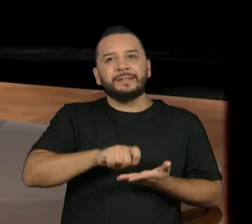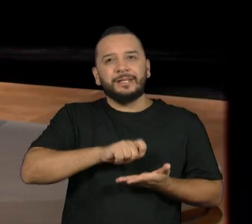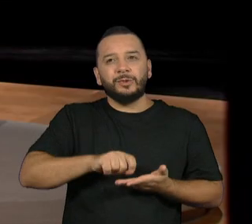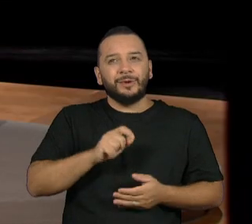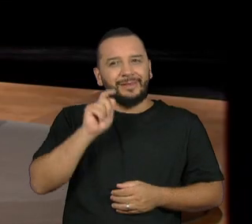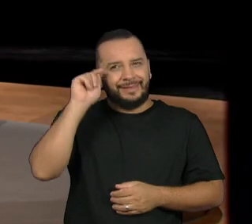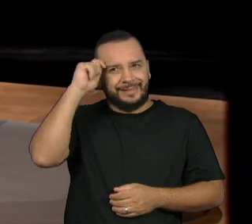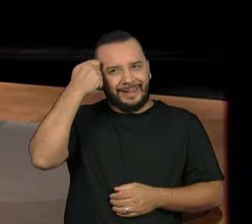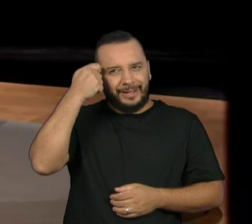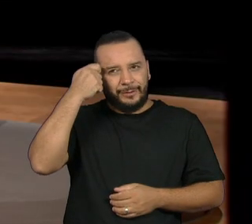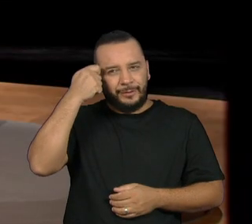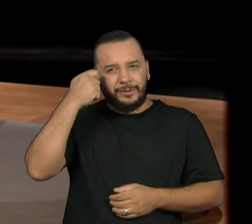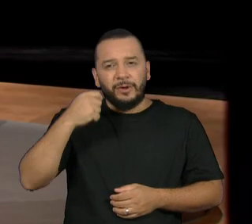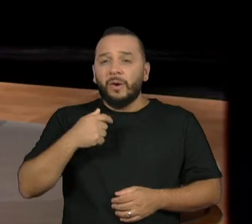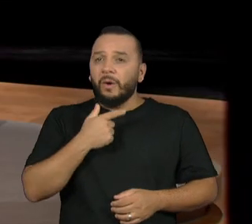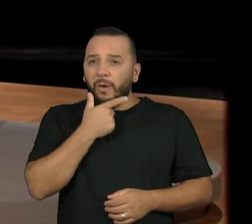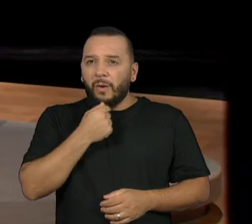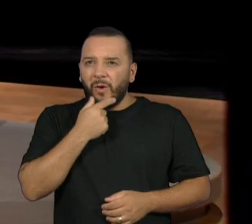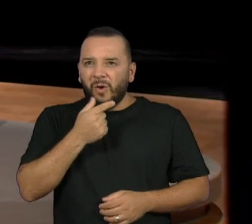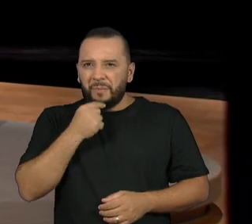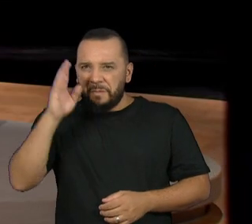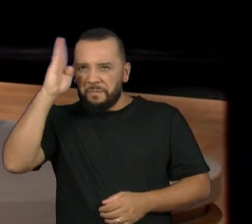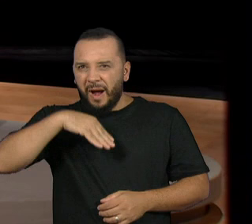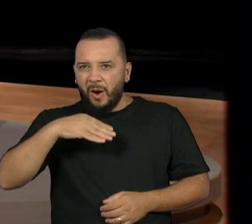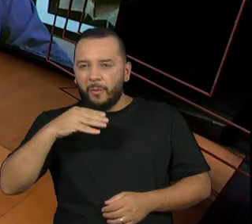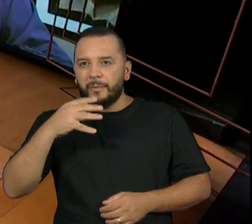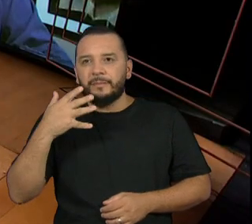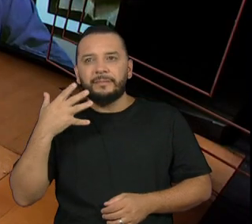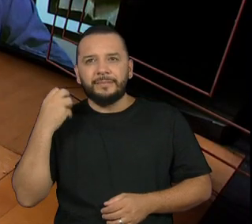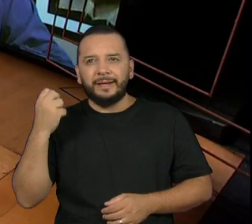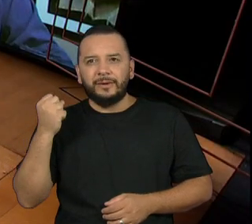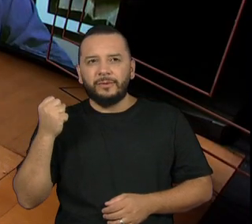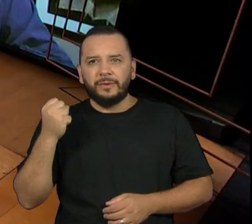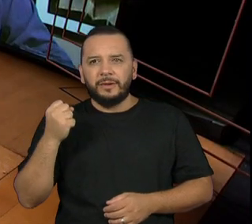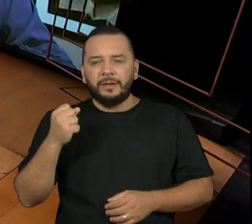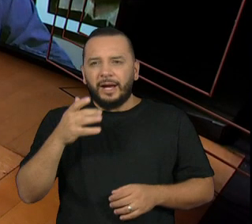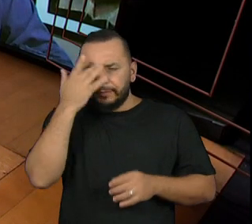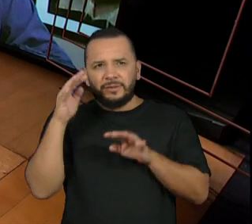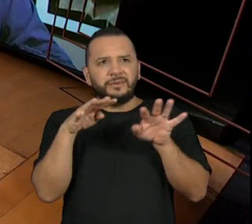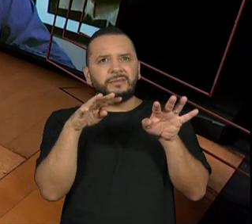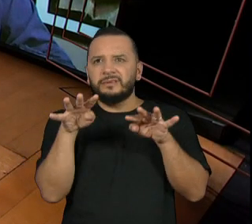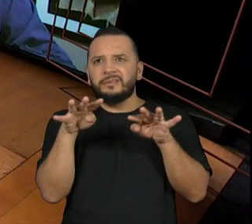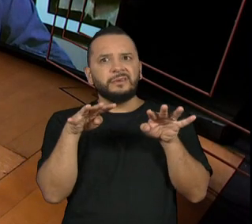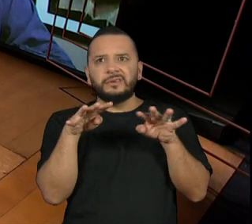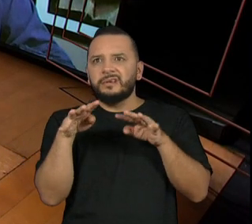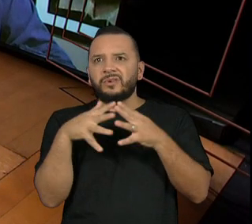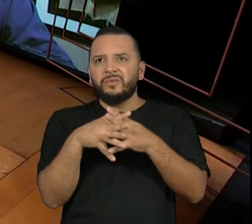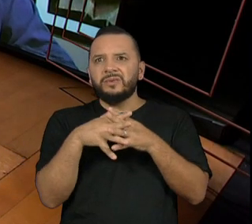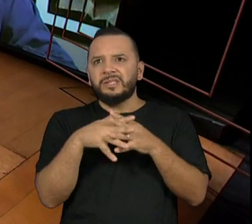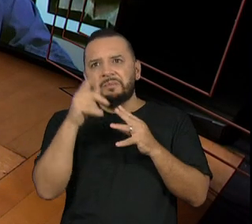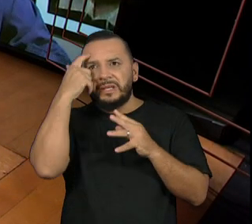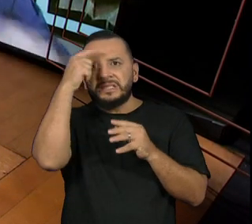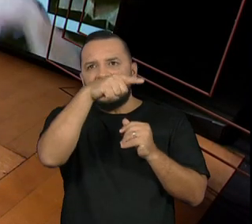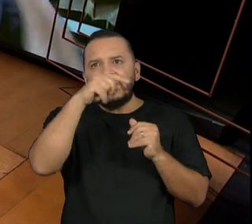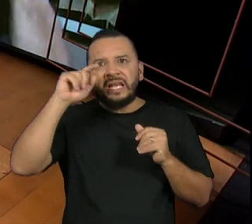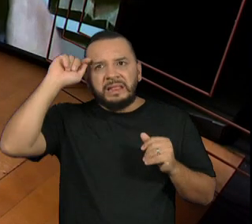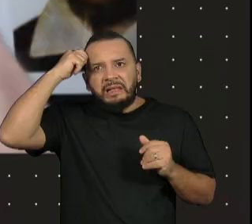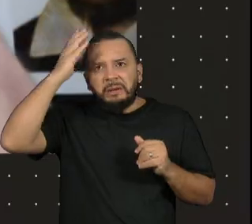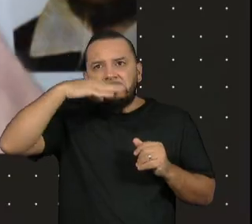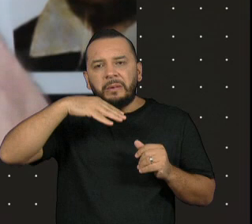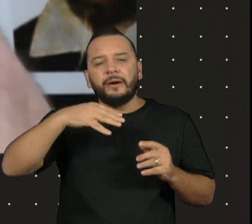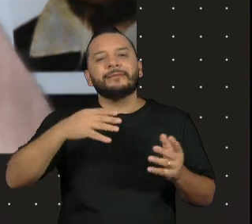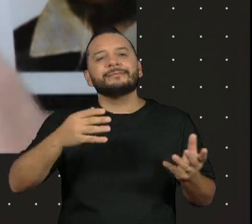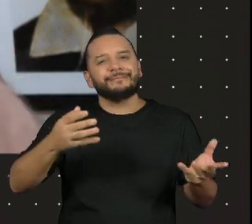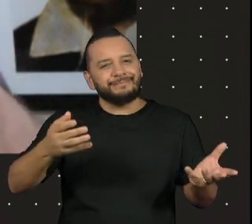carrasco branco. Que coisa, né? É muito doido isso. gente precisa, a cada